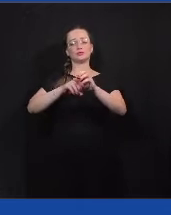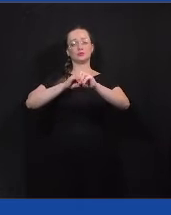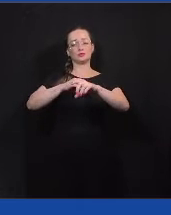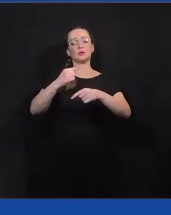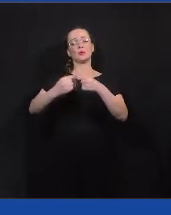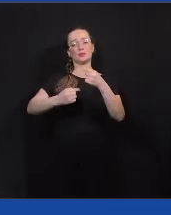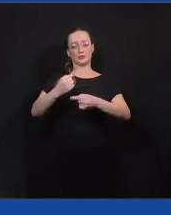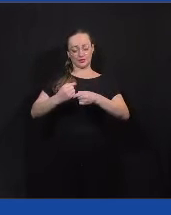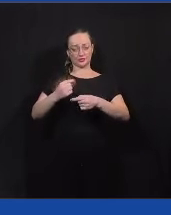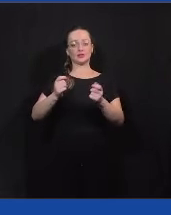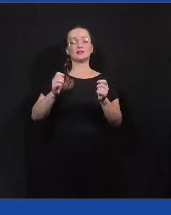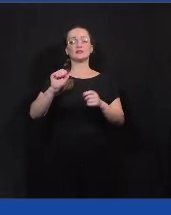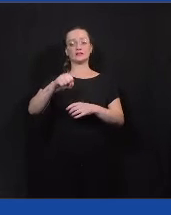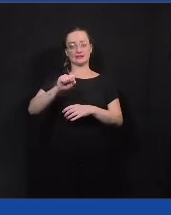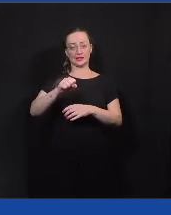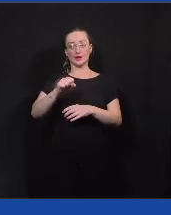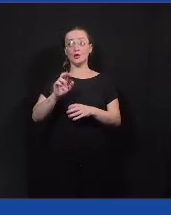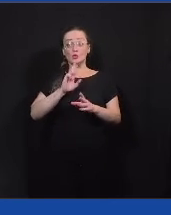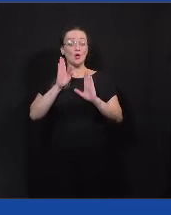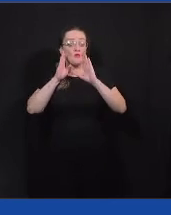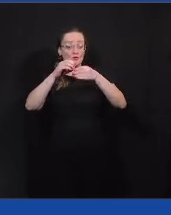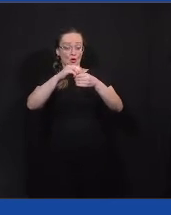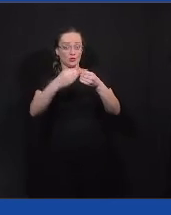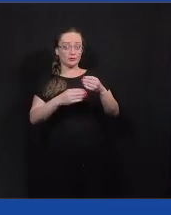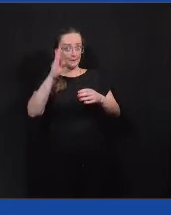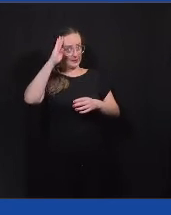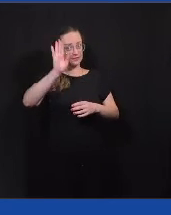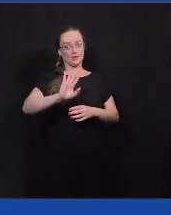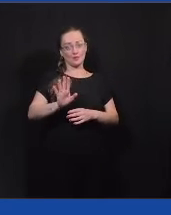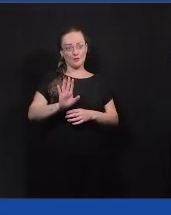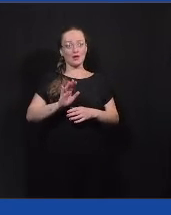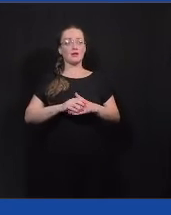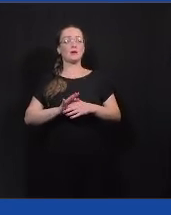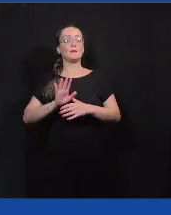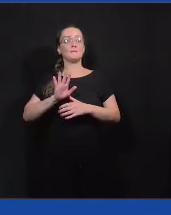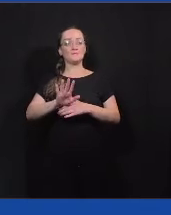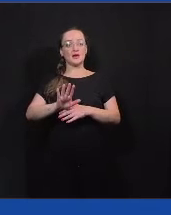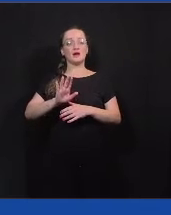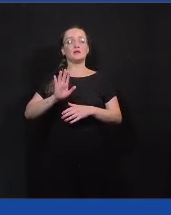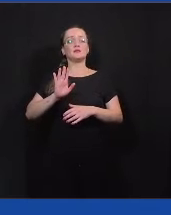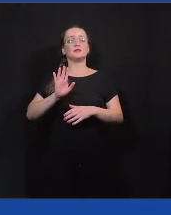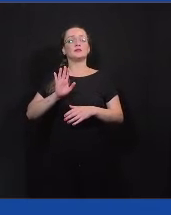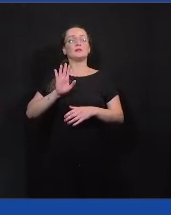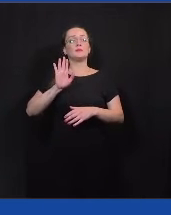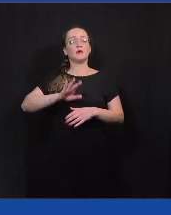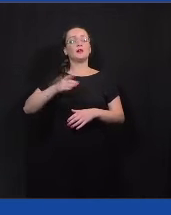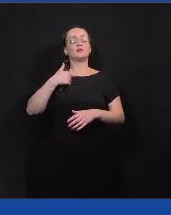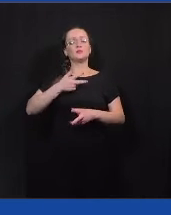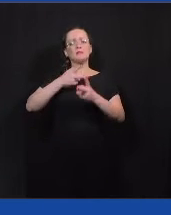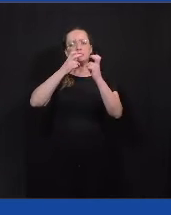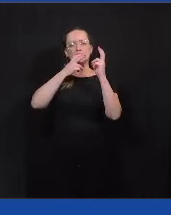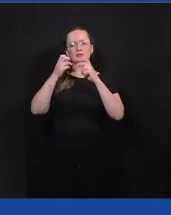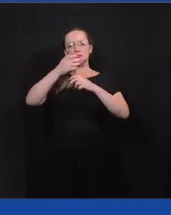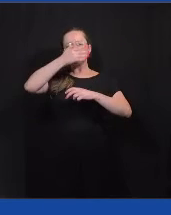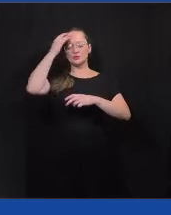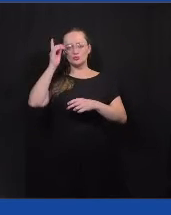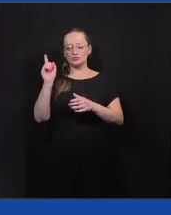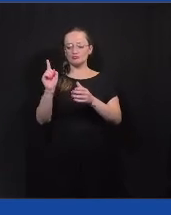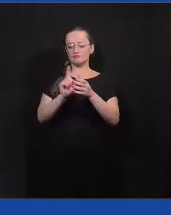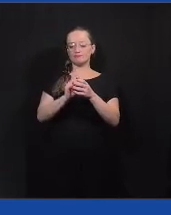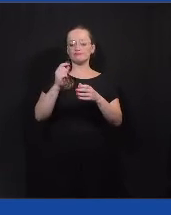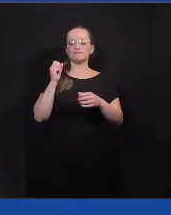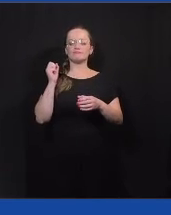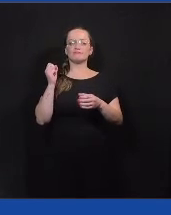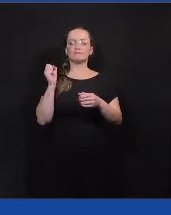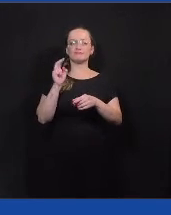trabalhado isso com conteúdo de forma bem estruturada, que nem a gente fez no Lab Cidadania agora, mas a gente via que as pessoas que chegavam para se comunicar com as